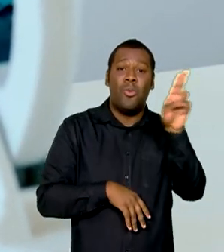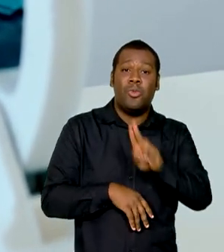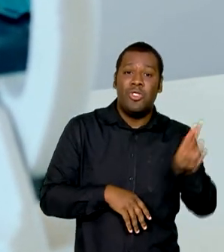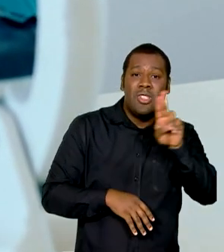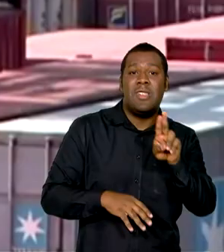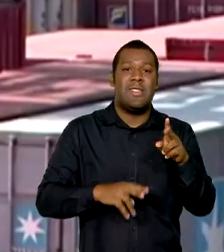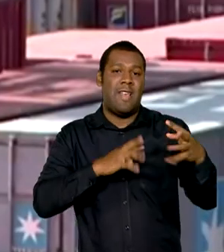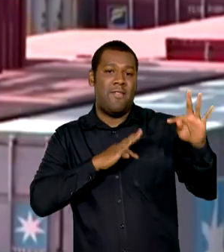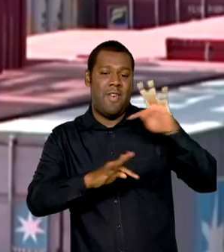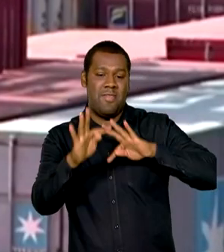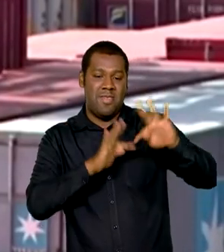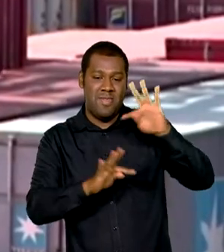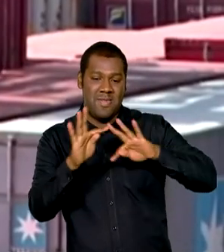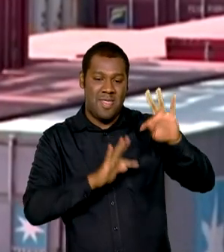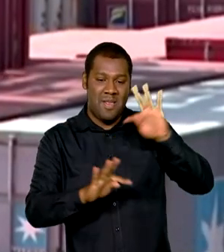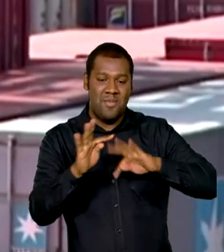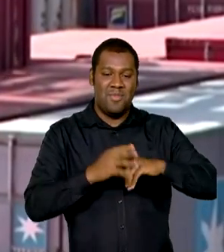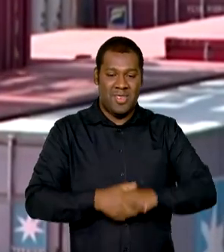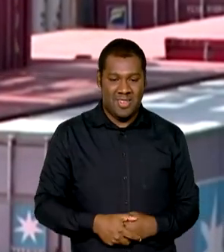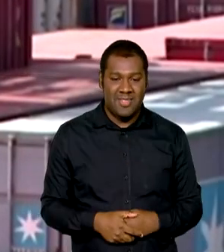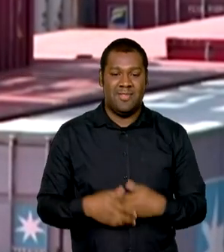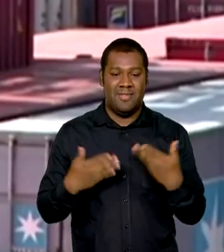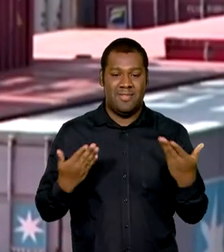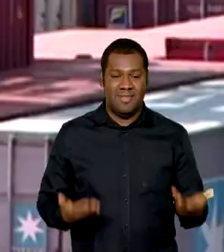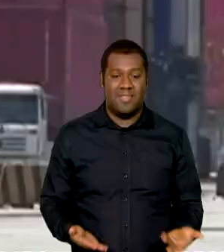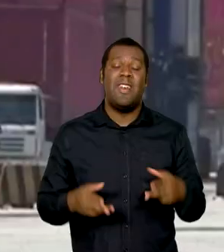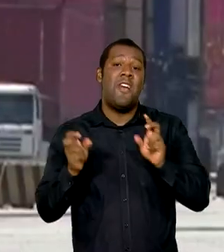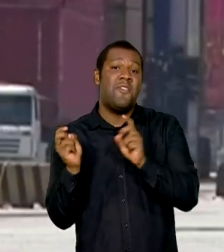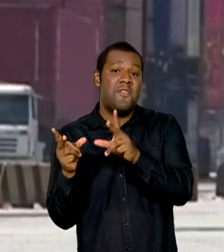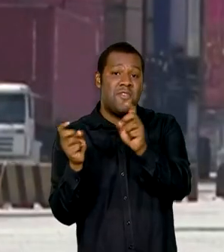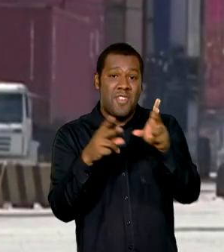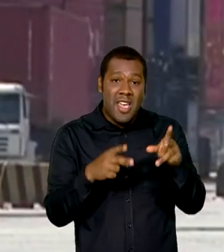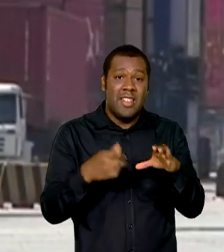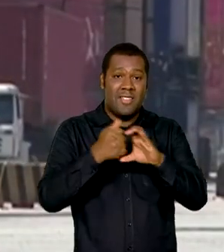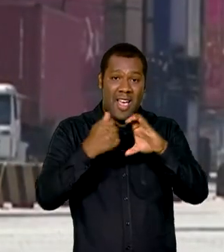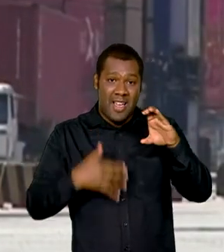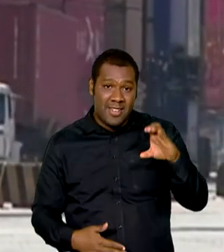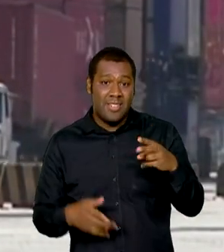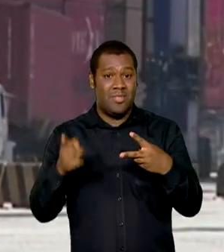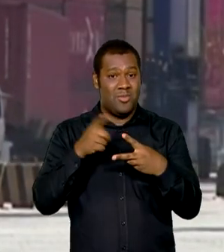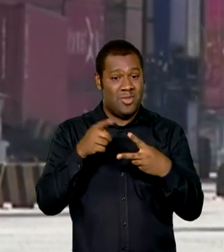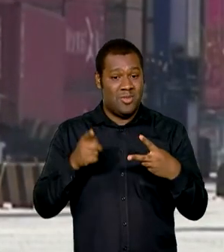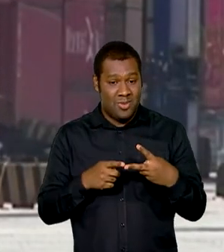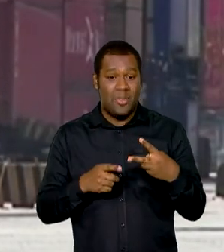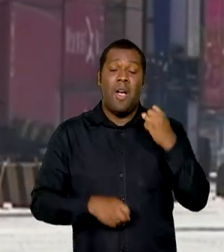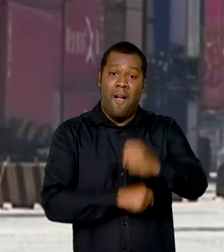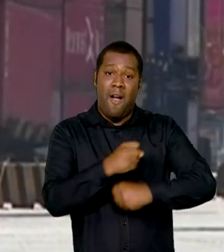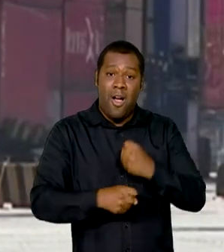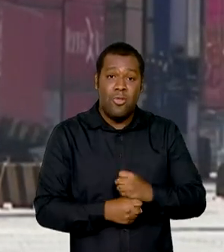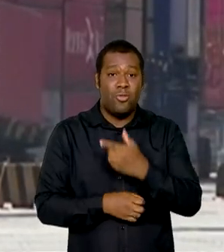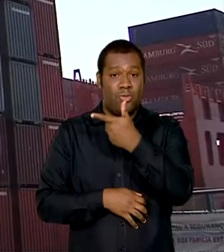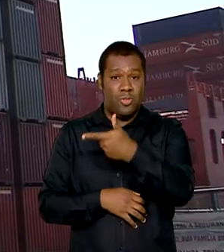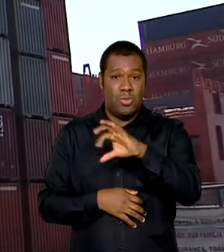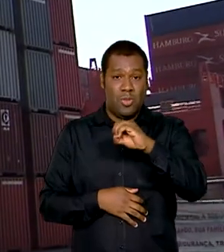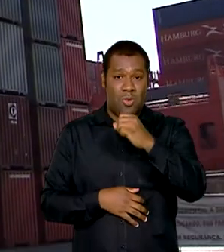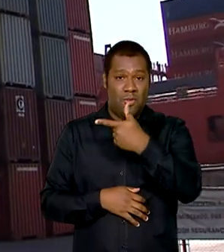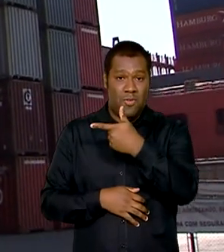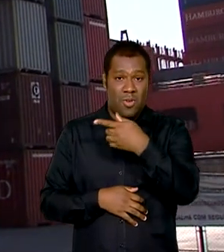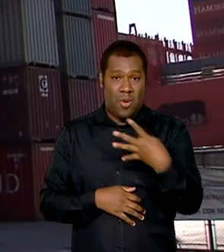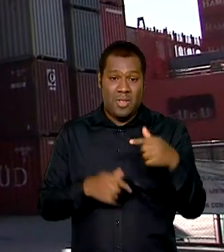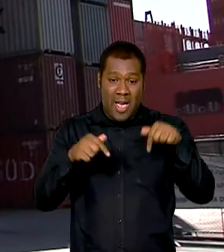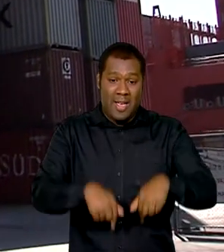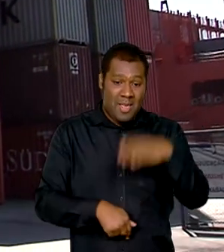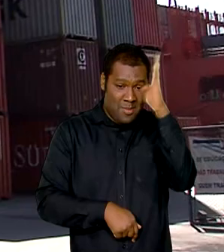terapêuticos. Com os dois novos nichos de exportação, o Brasil soma apenas em 2024 13